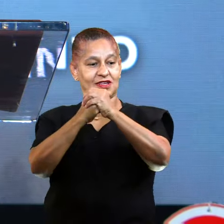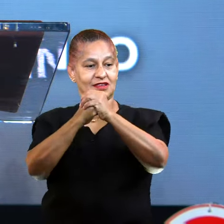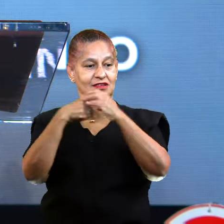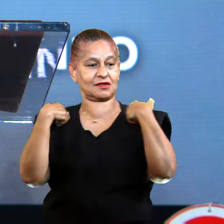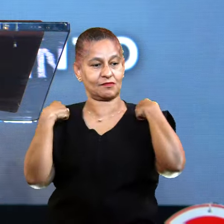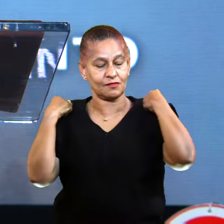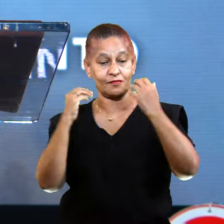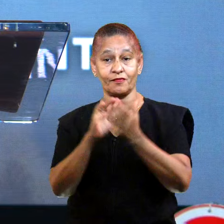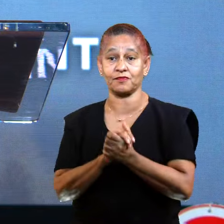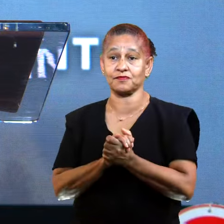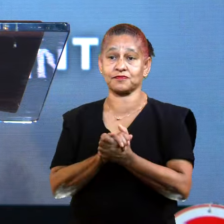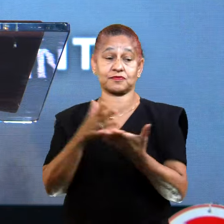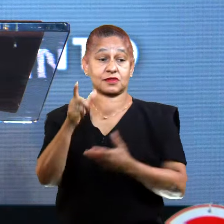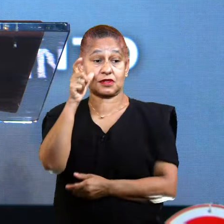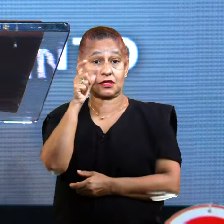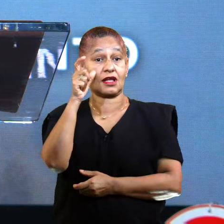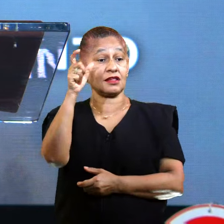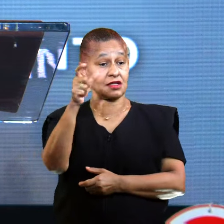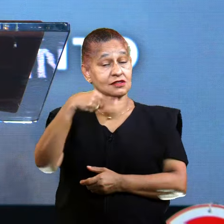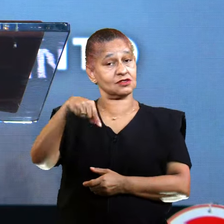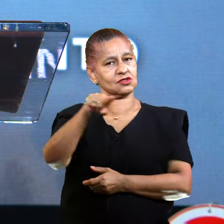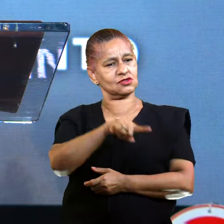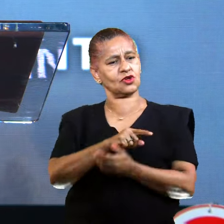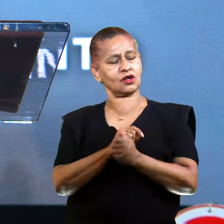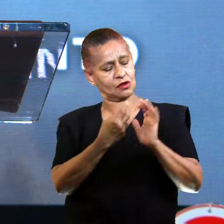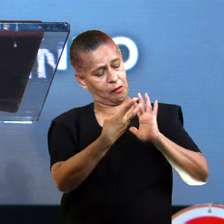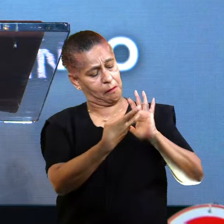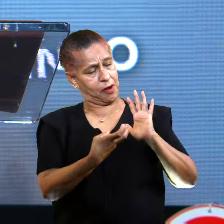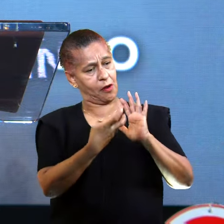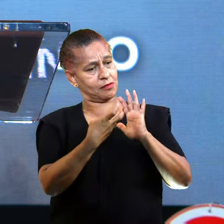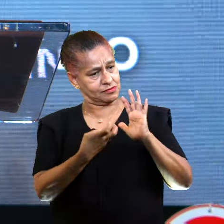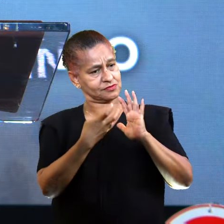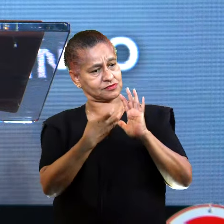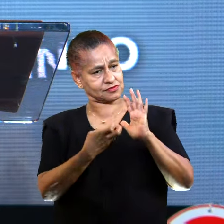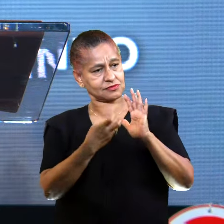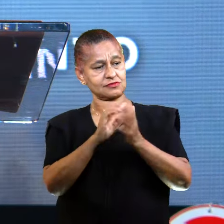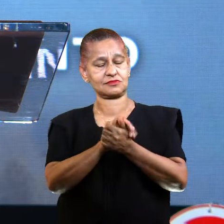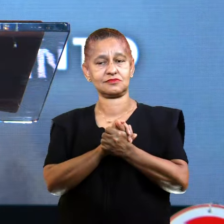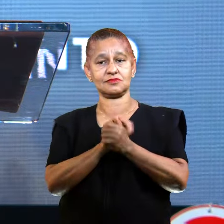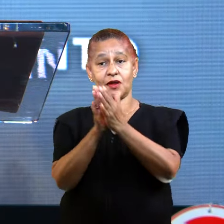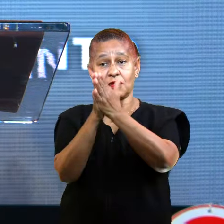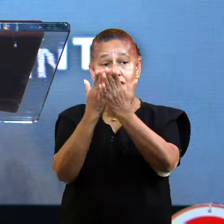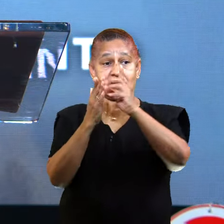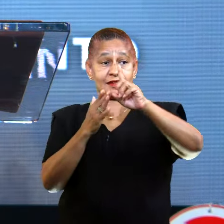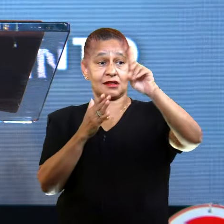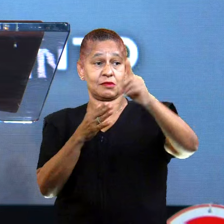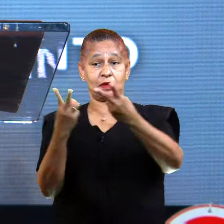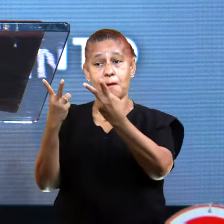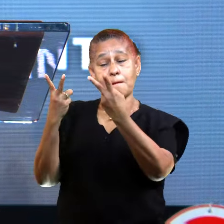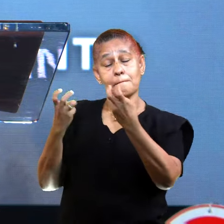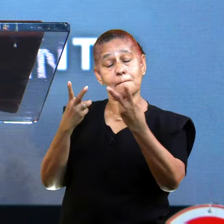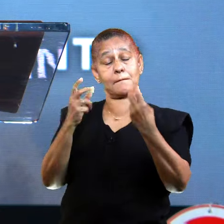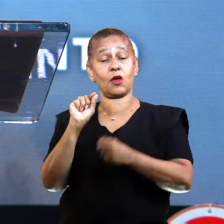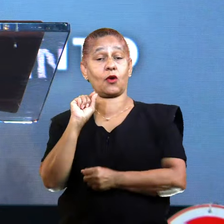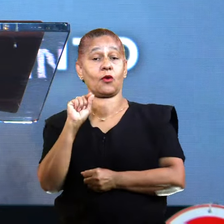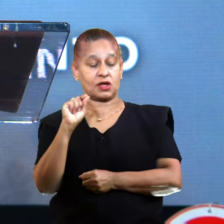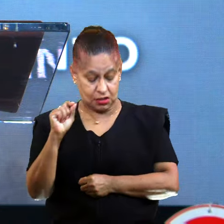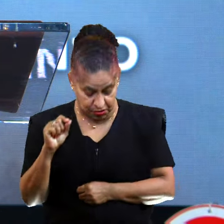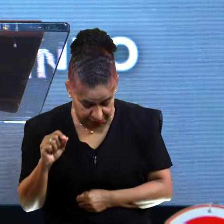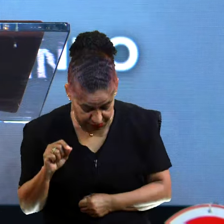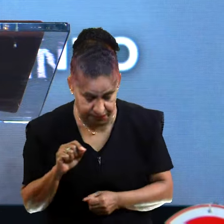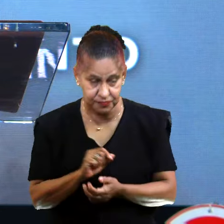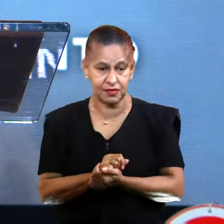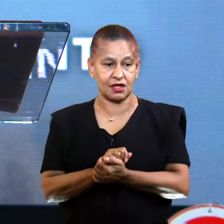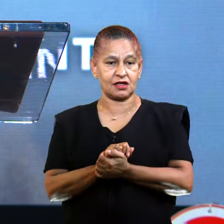Queridos, é interessante a gente poder olhar as páginas das Escrituras, E perceber que há